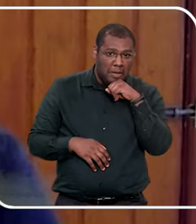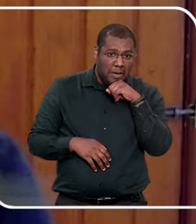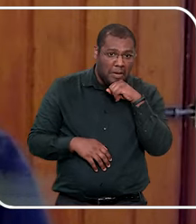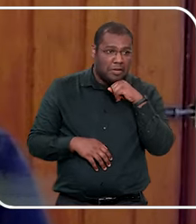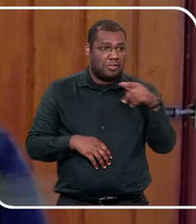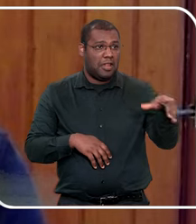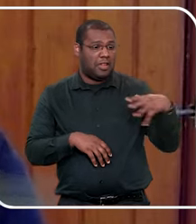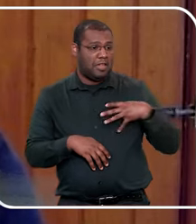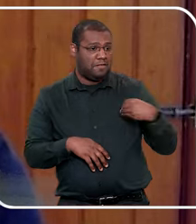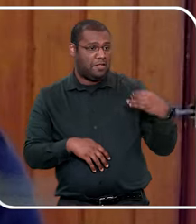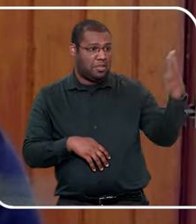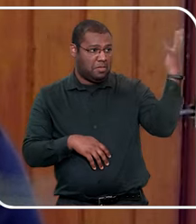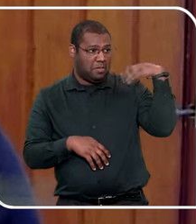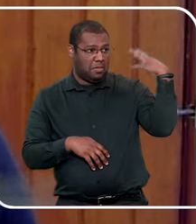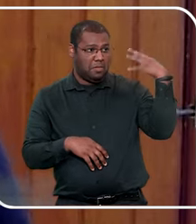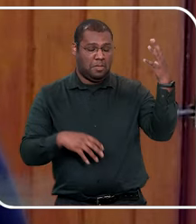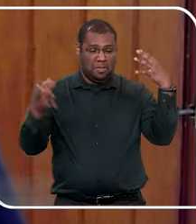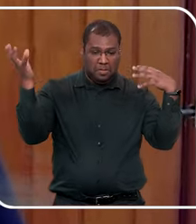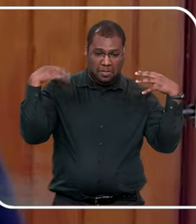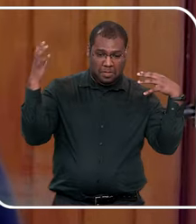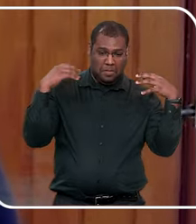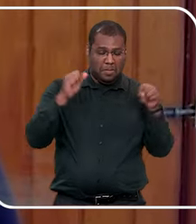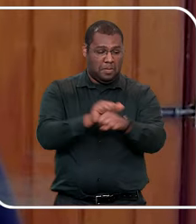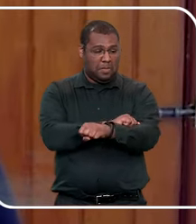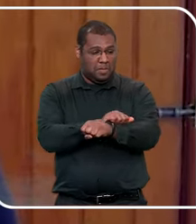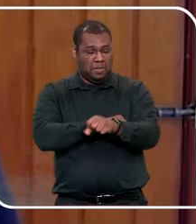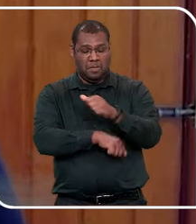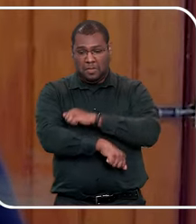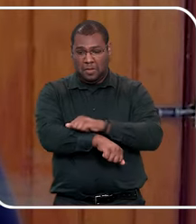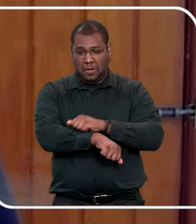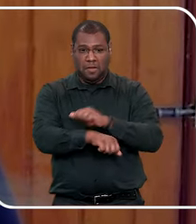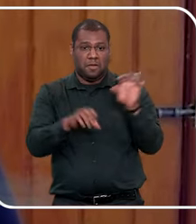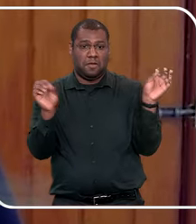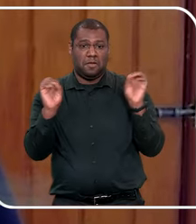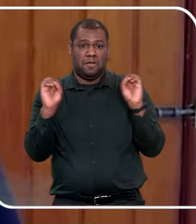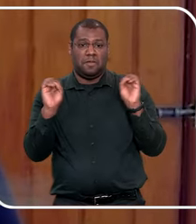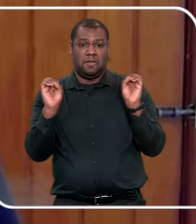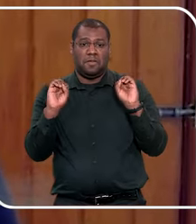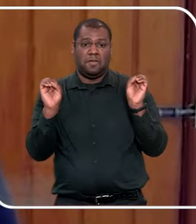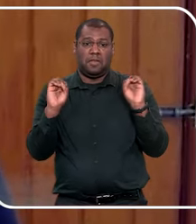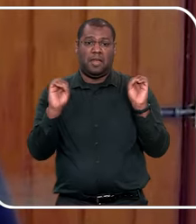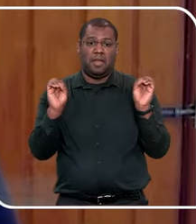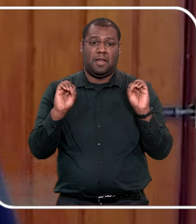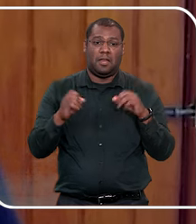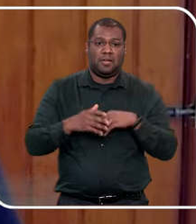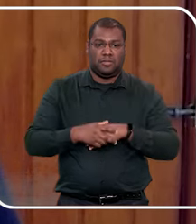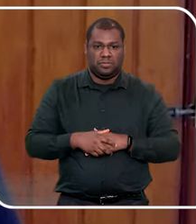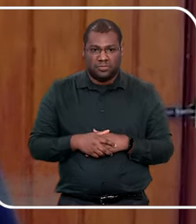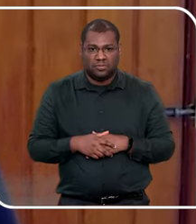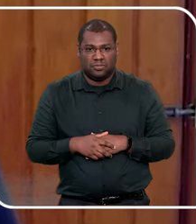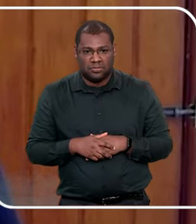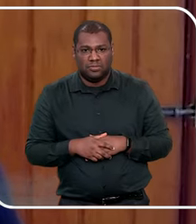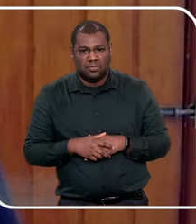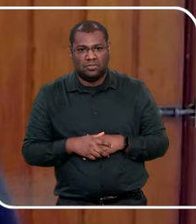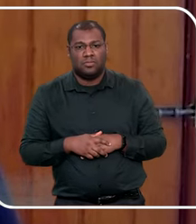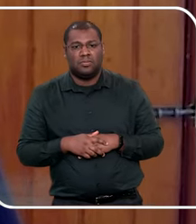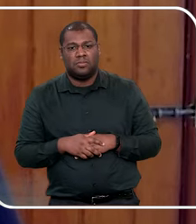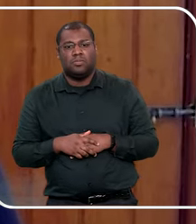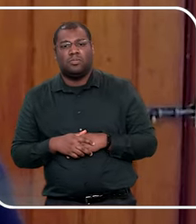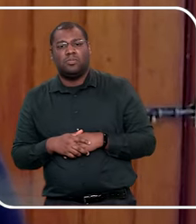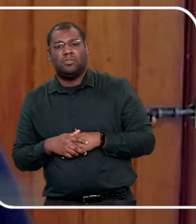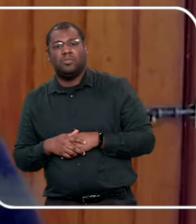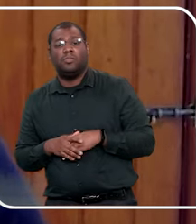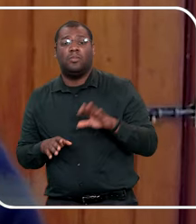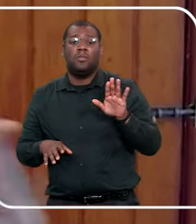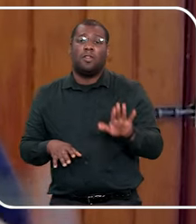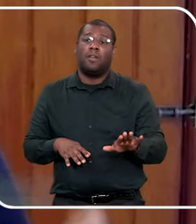tem família que opta, o pai dá aquele banho no bebê, no pele a pele, a gente sabe que desenvolve o cérebro da criança,